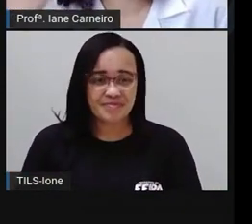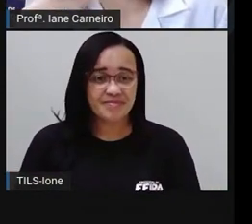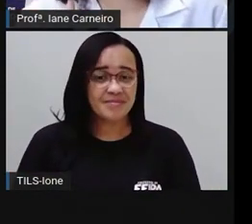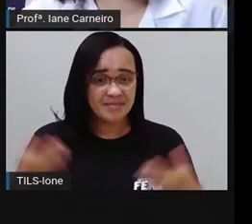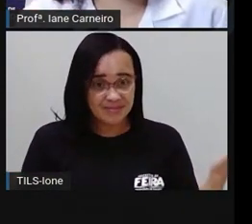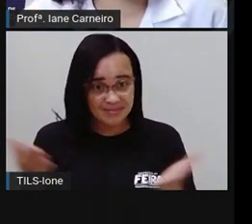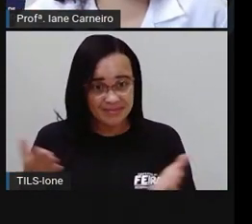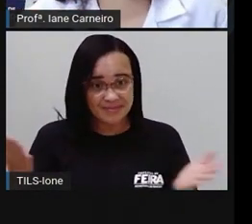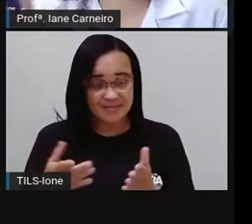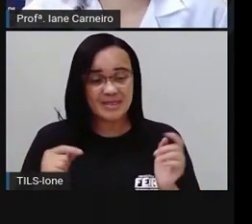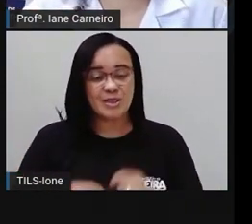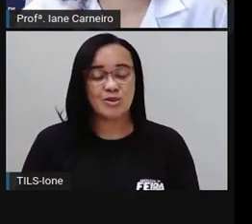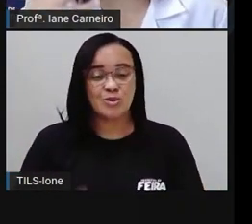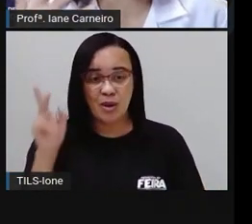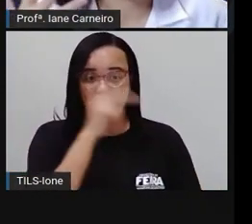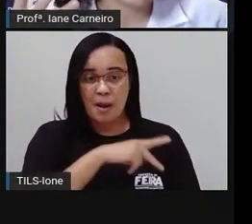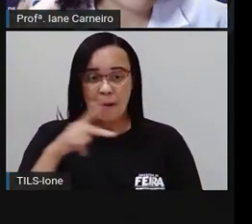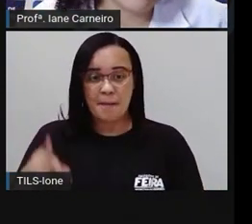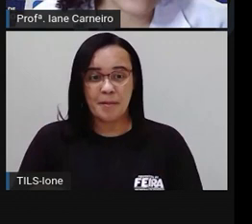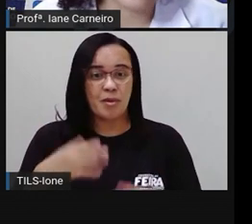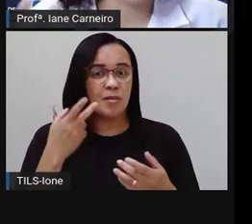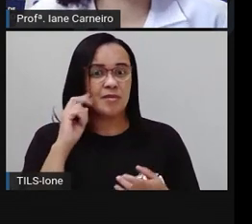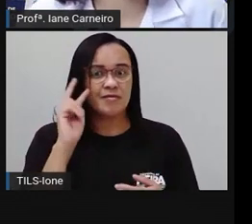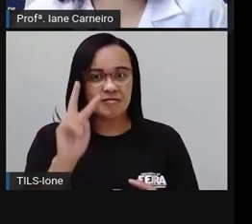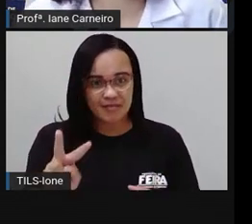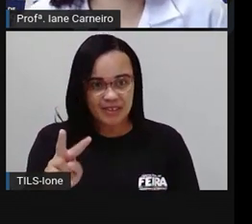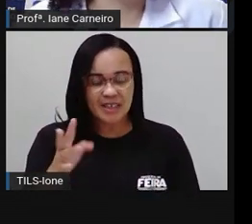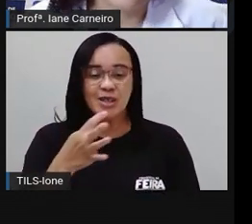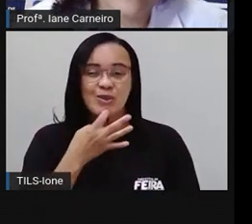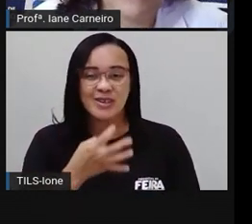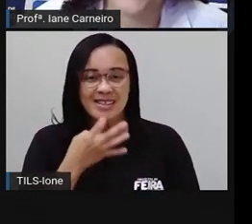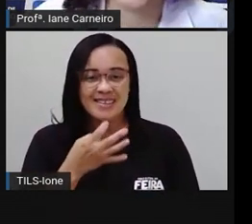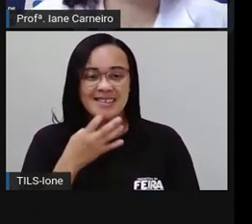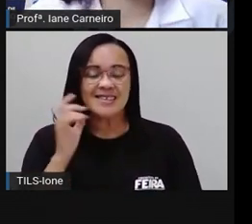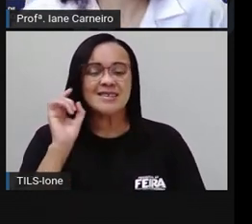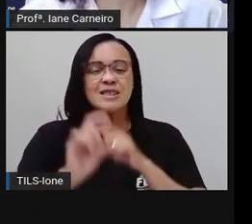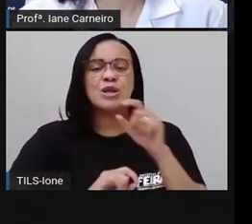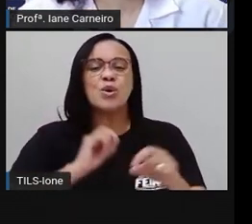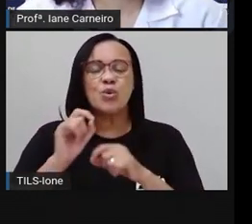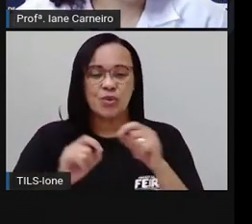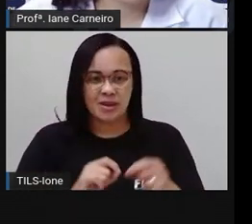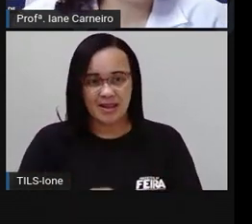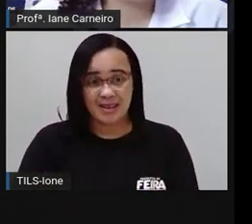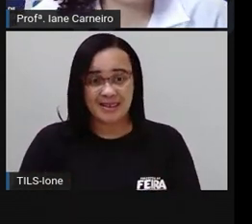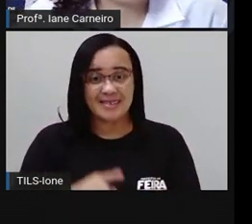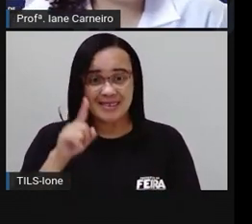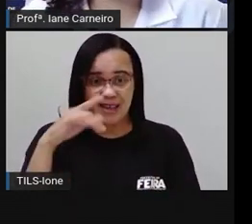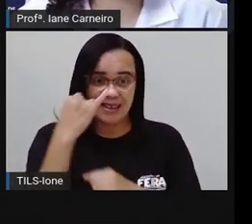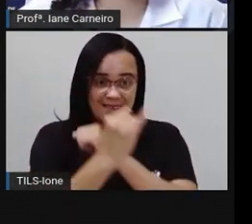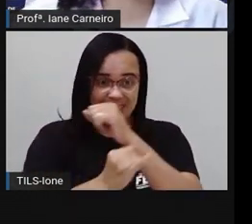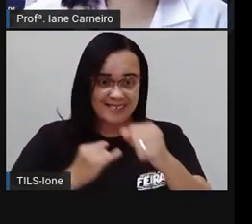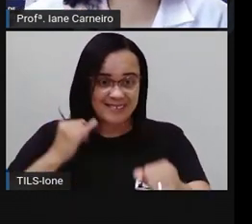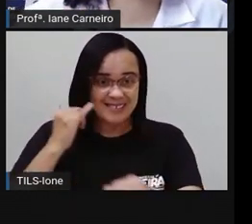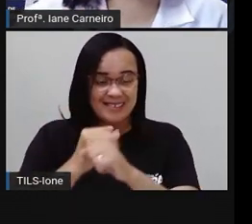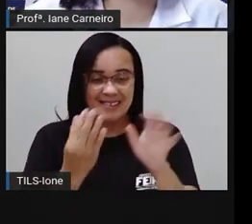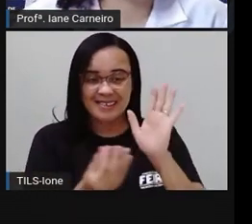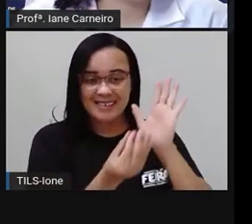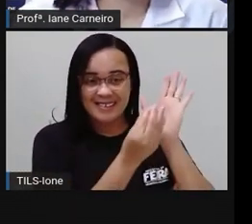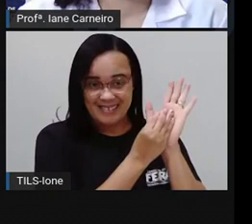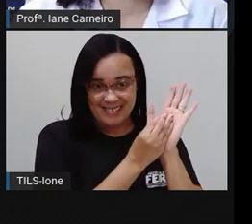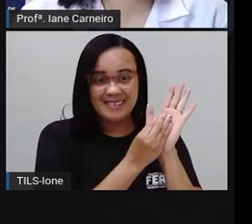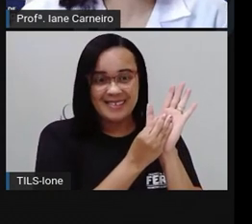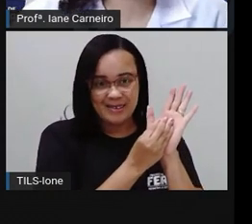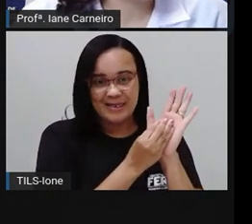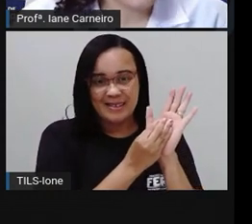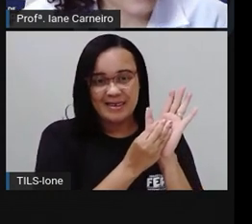trouxe para vocês aqui conhecerem hoje uma ferramenta que se chama Google Earth, certo? Que é uma ferramenta que a gente utiliza para